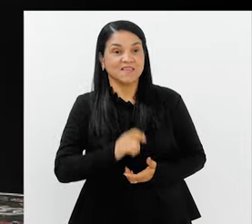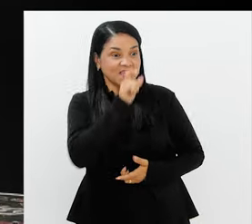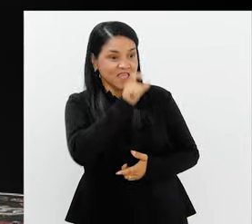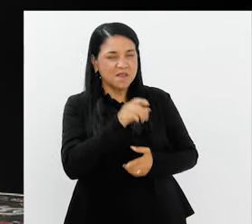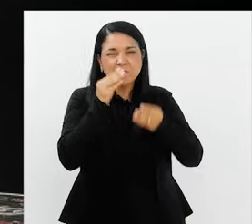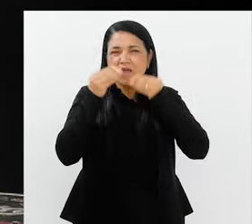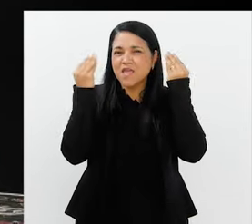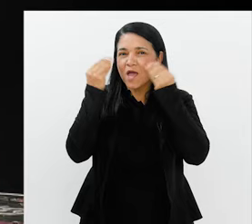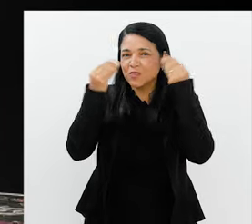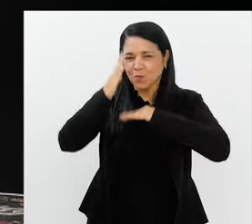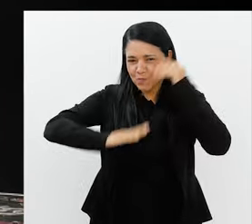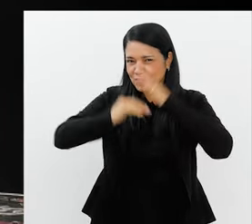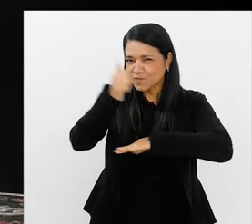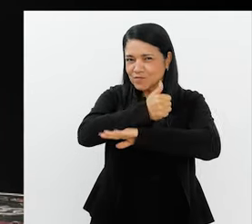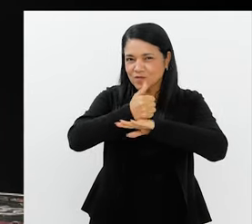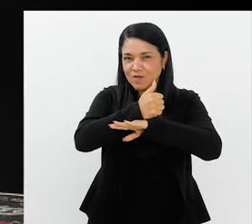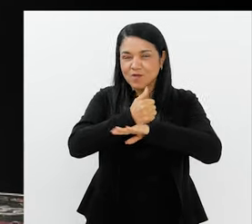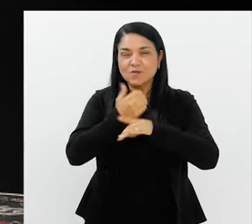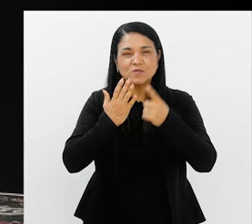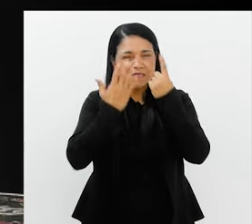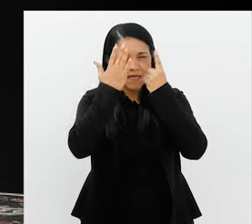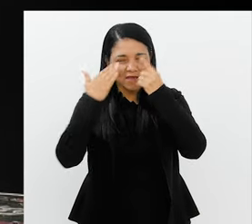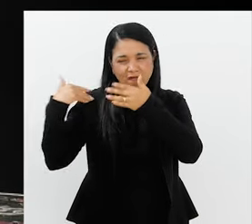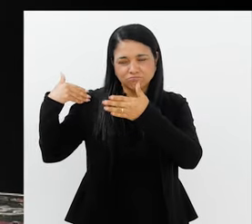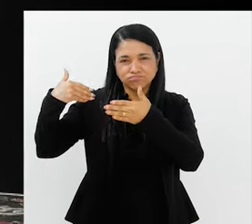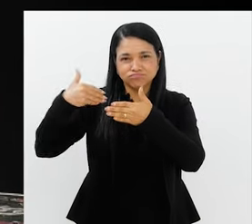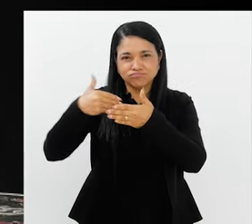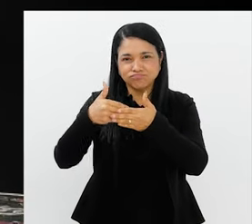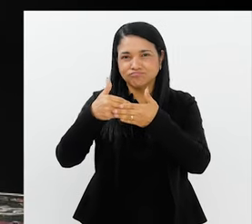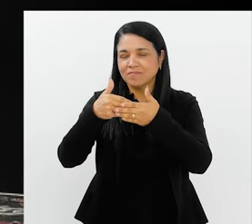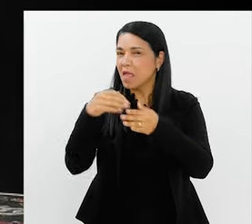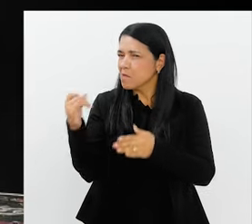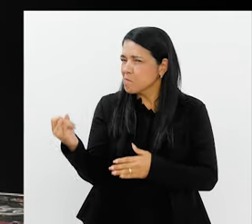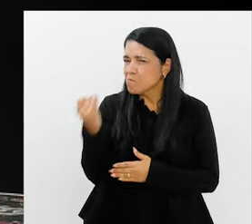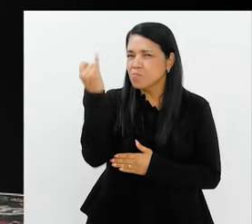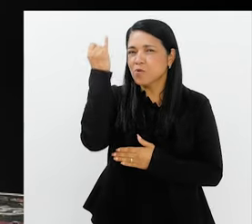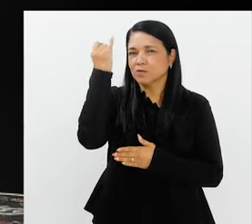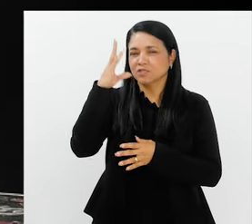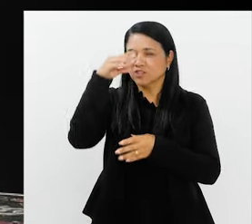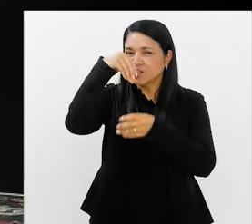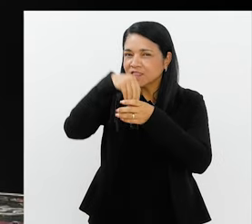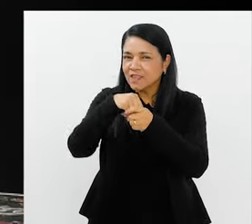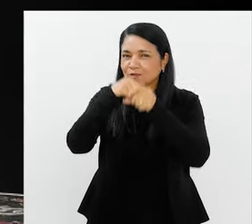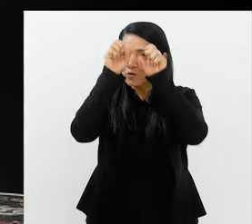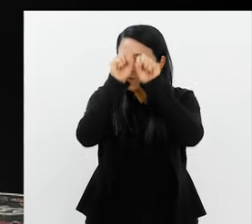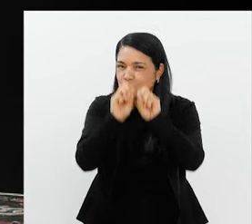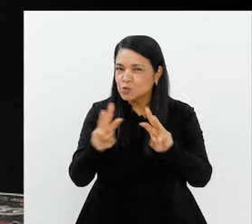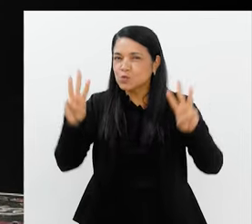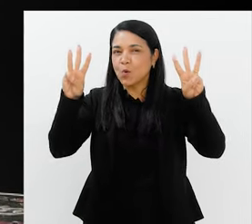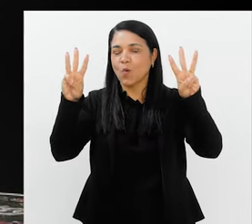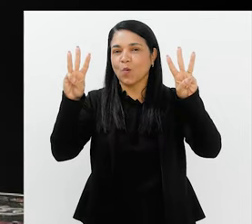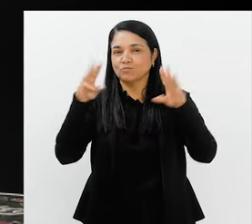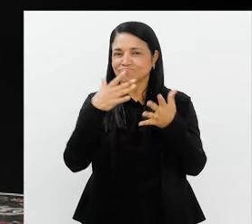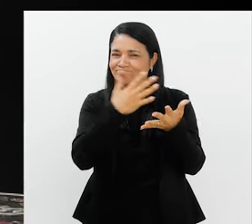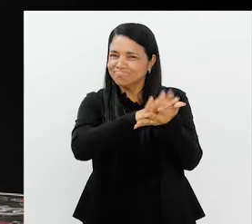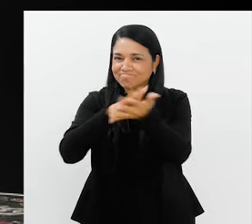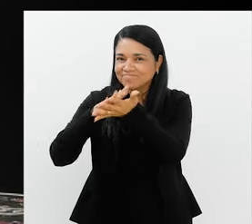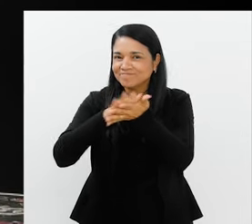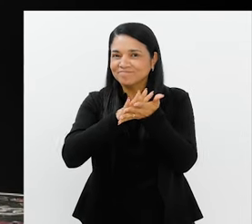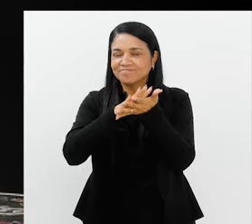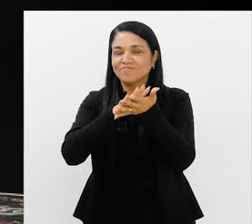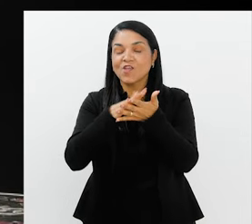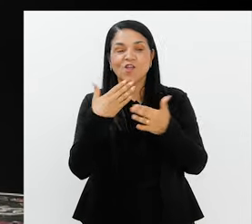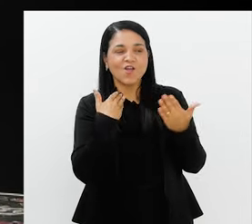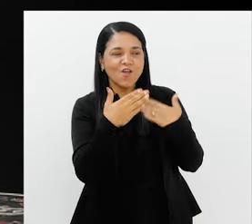Ele é maquiador e ao longo dos últimos carnavais se tornou mais uma peça importante dentro do espetáculo das escolas de samba.